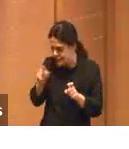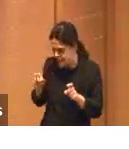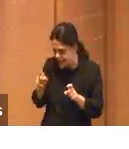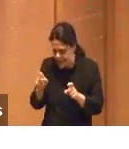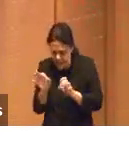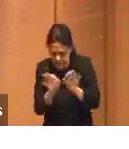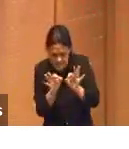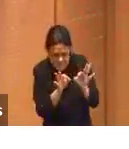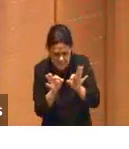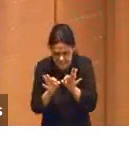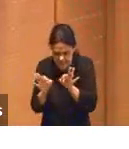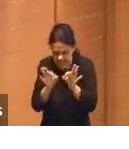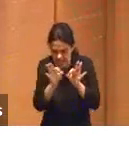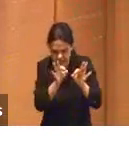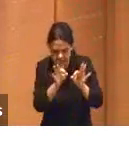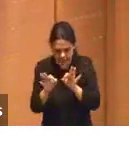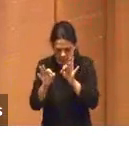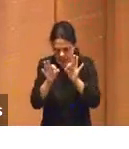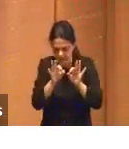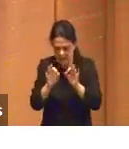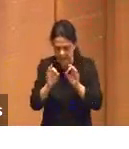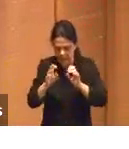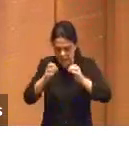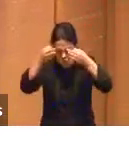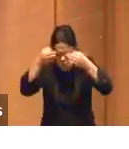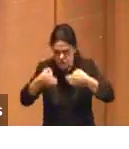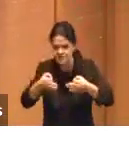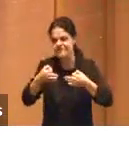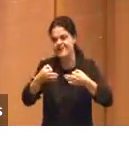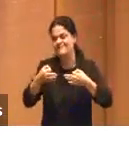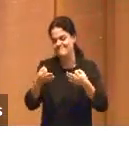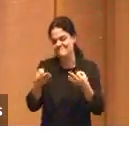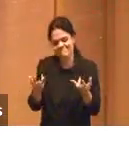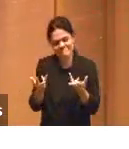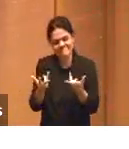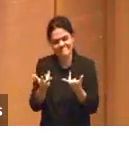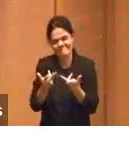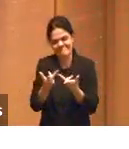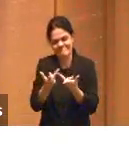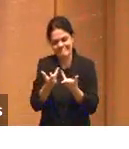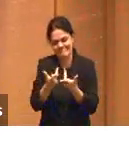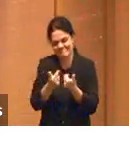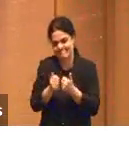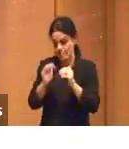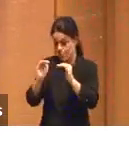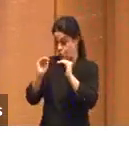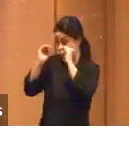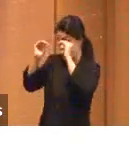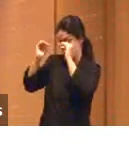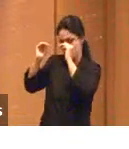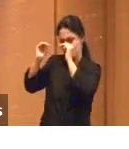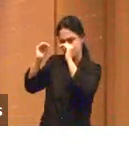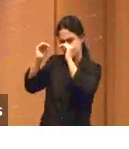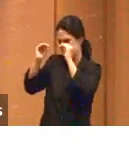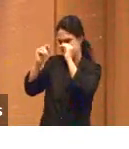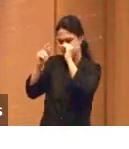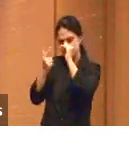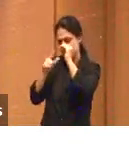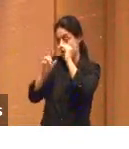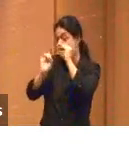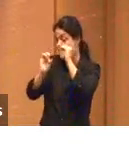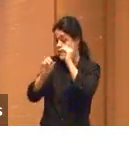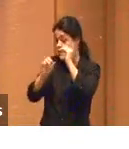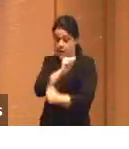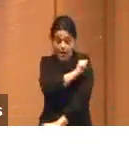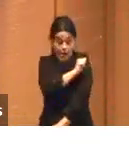programa e programa bem. Claro que talvez não para aquele sênior super avançado ele realmente não chega, mas